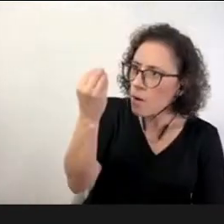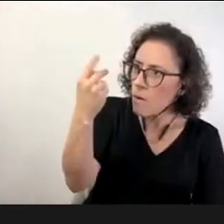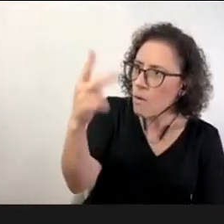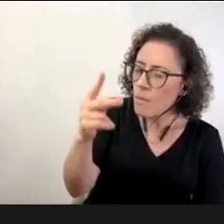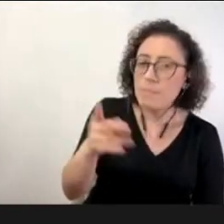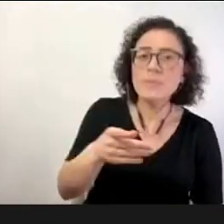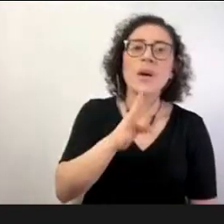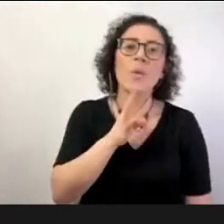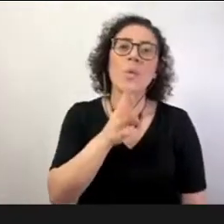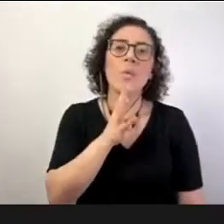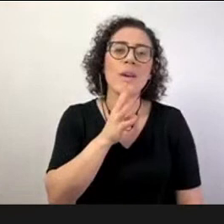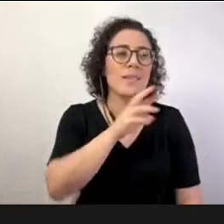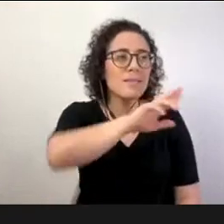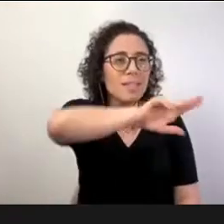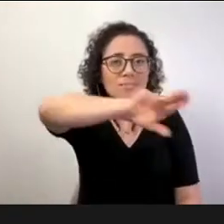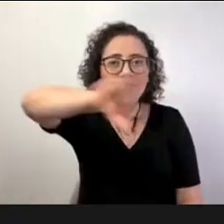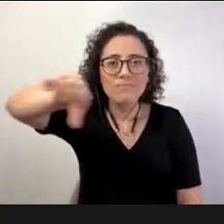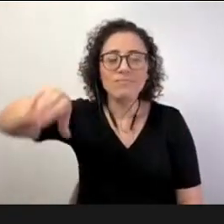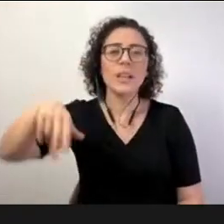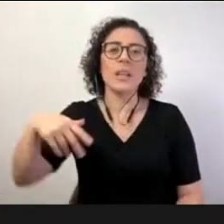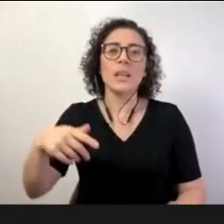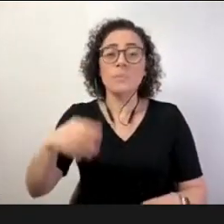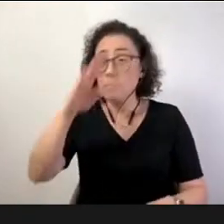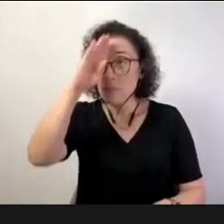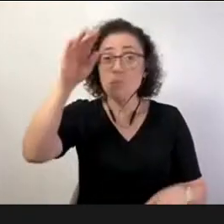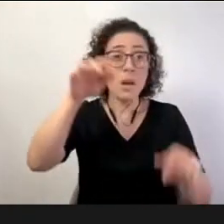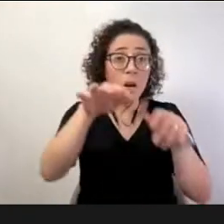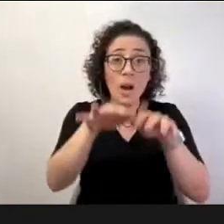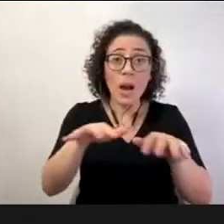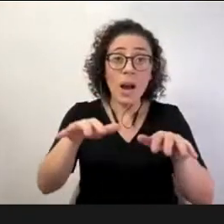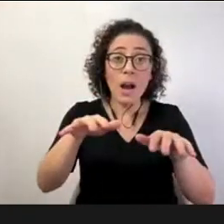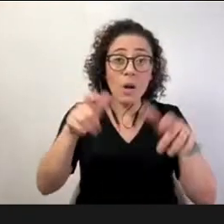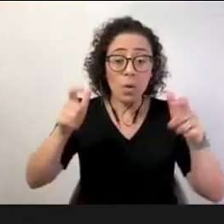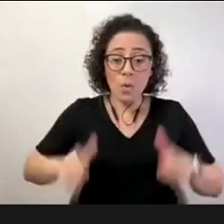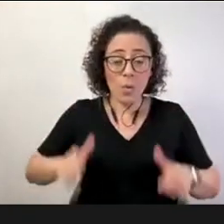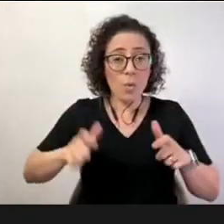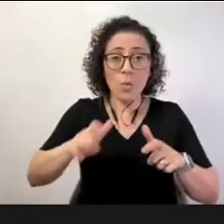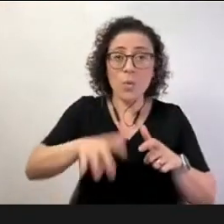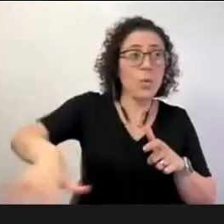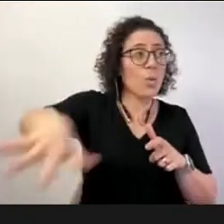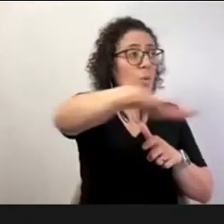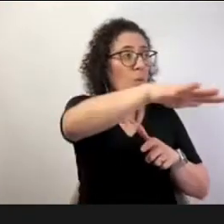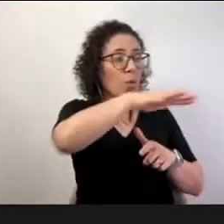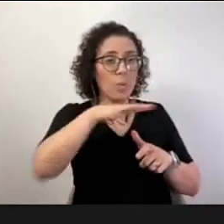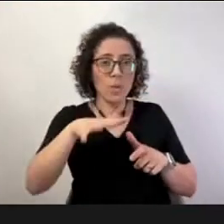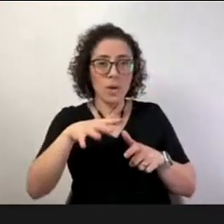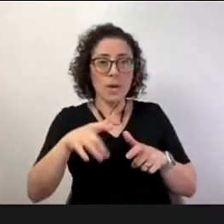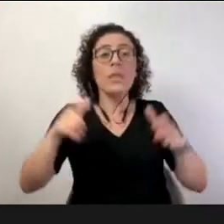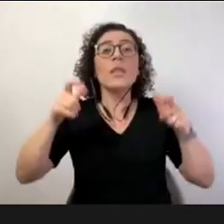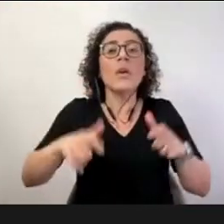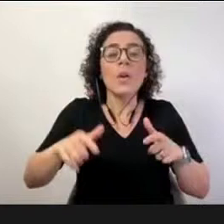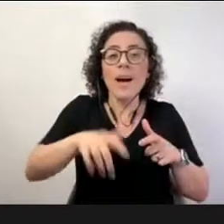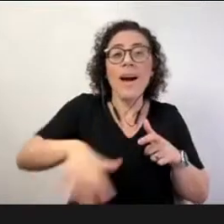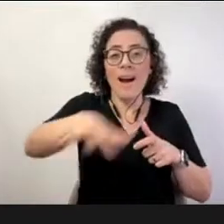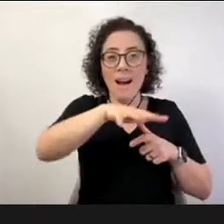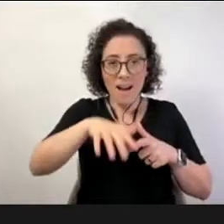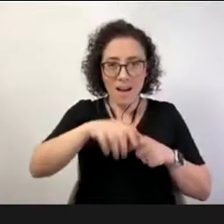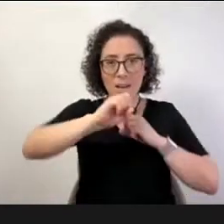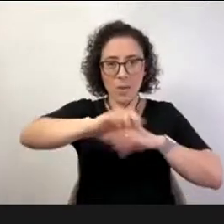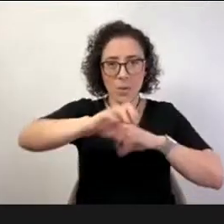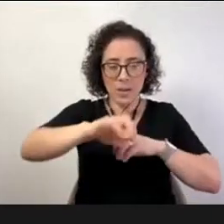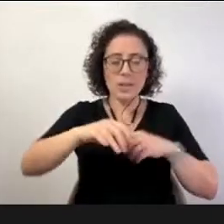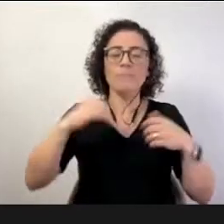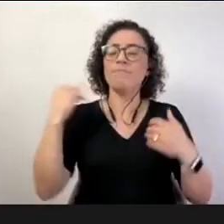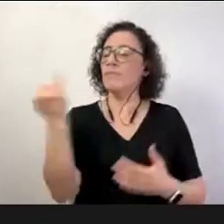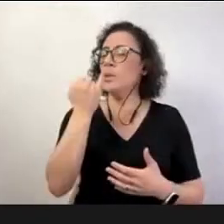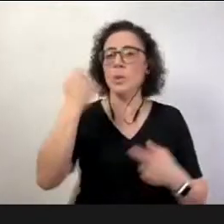meio onde nós estamos sem dúvida que o meio onde nós estamos o meio da educação é fundamental para nós podermos ter algum sucesso